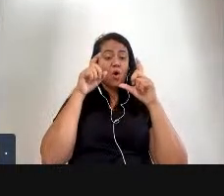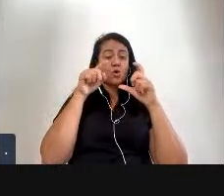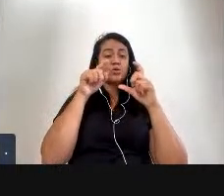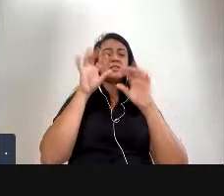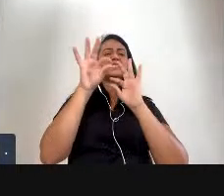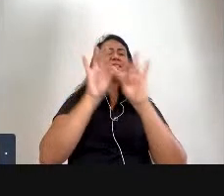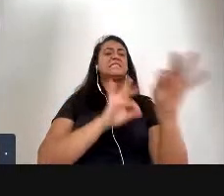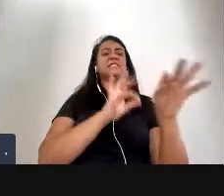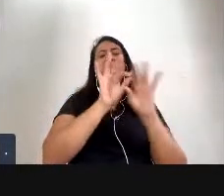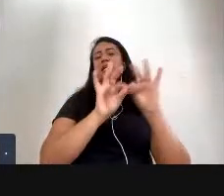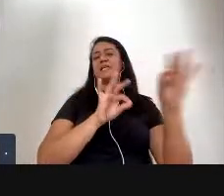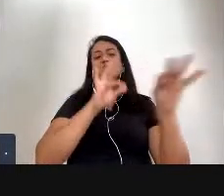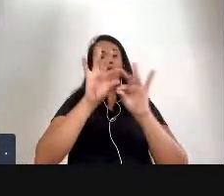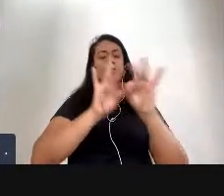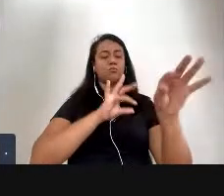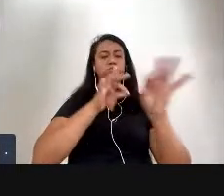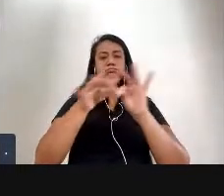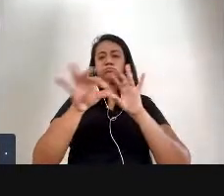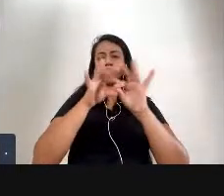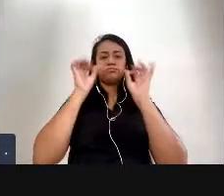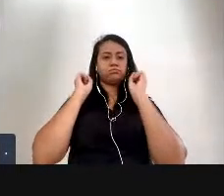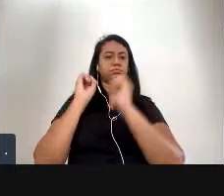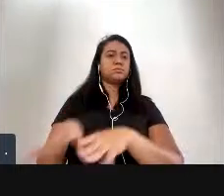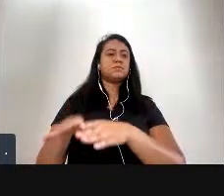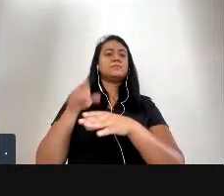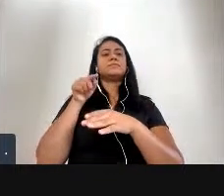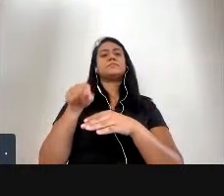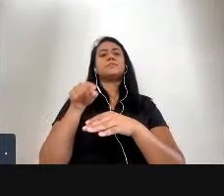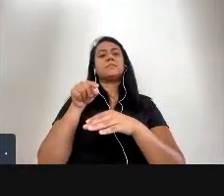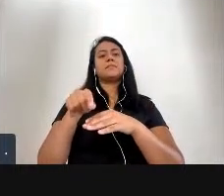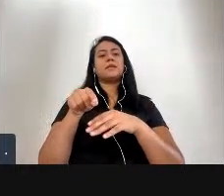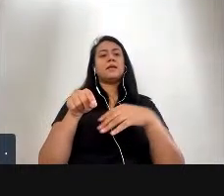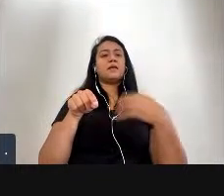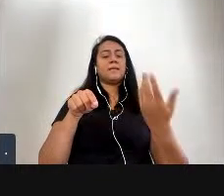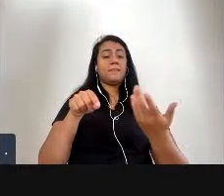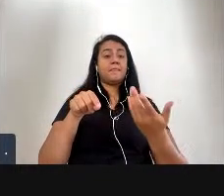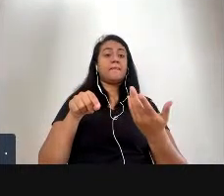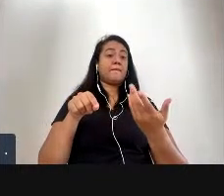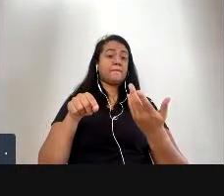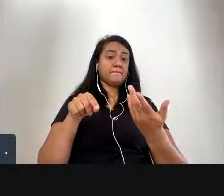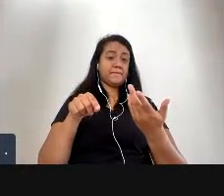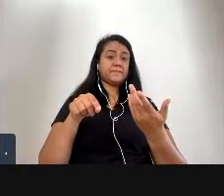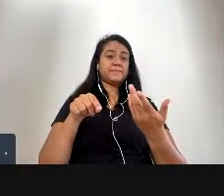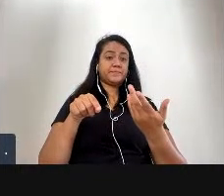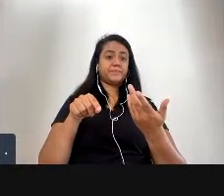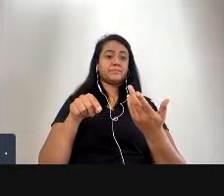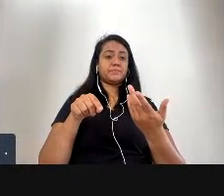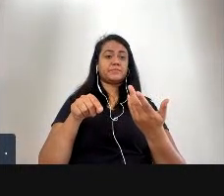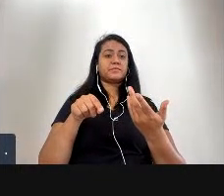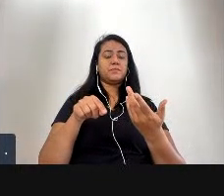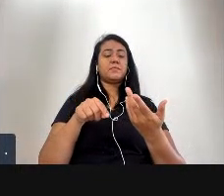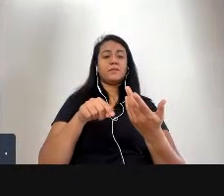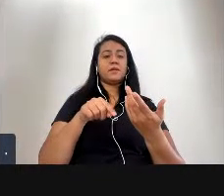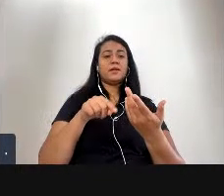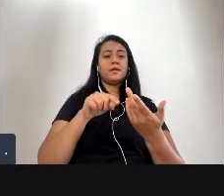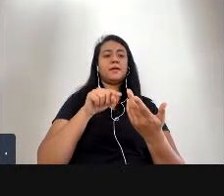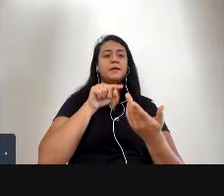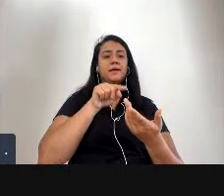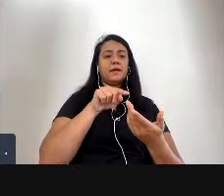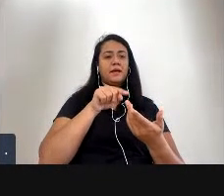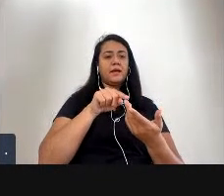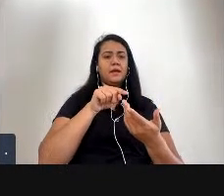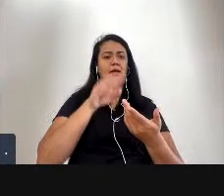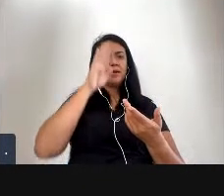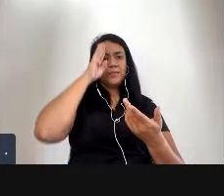rasgou as fotos justamente do Nat Farberman e somente essa